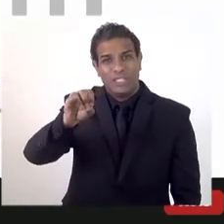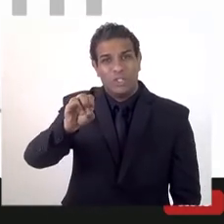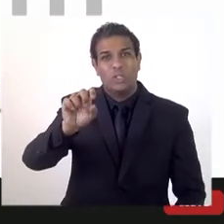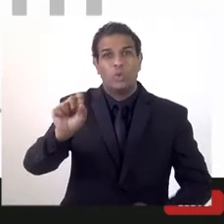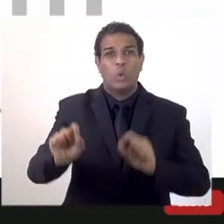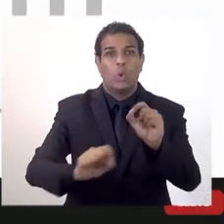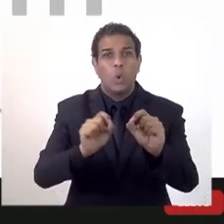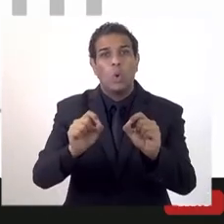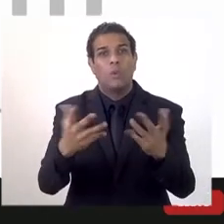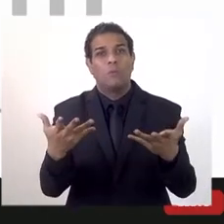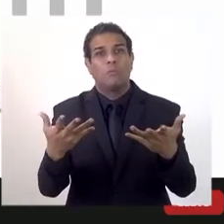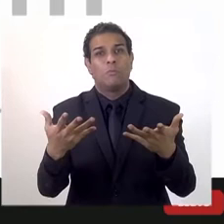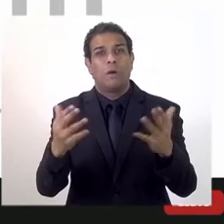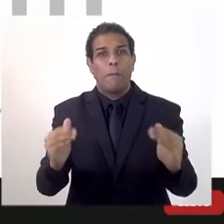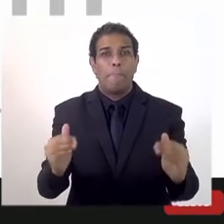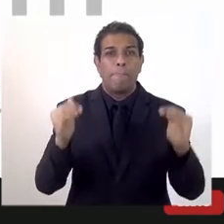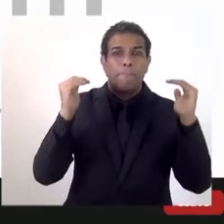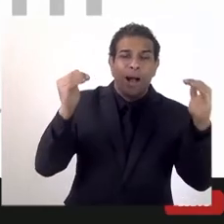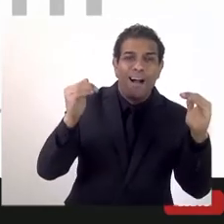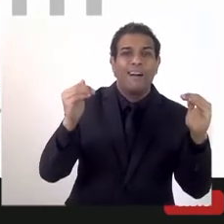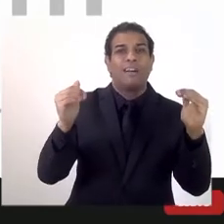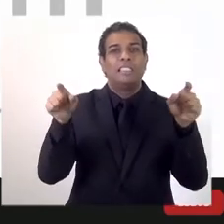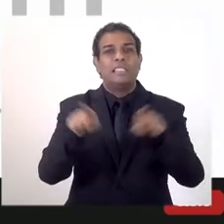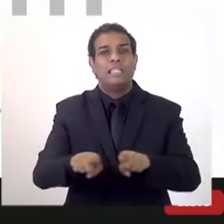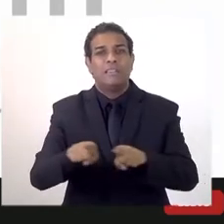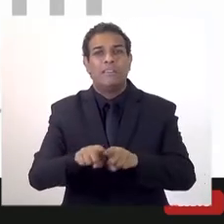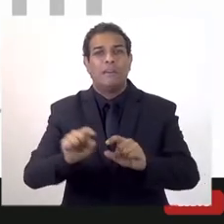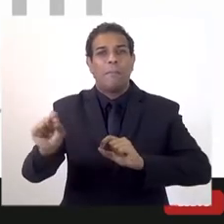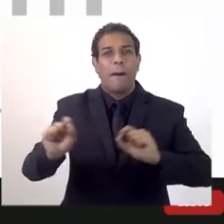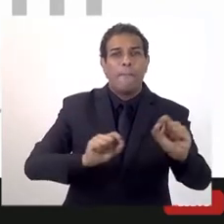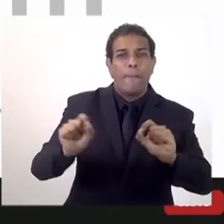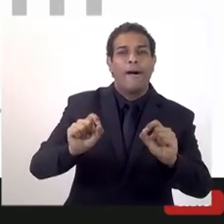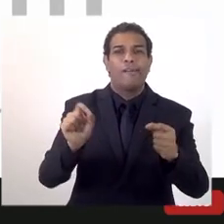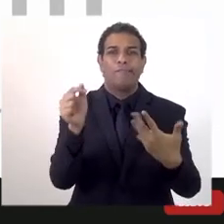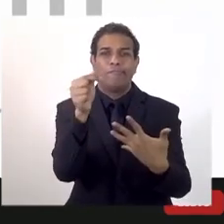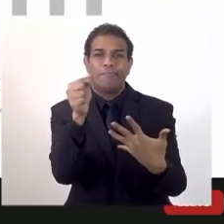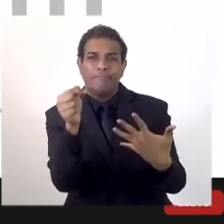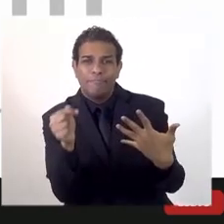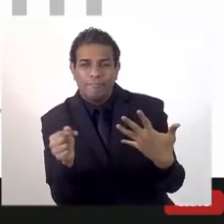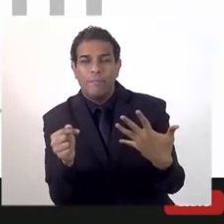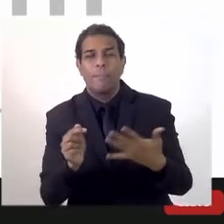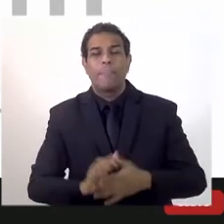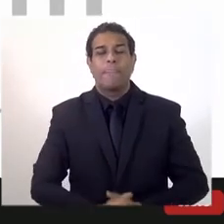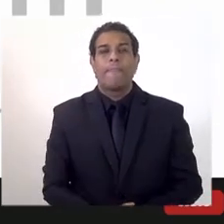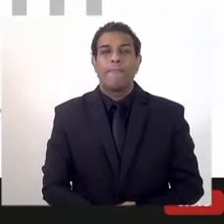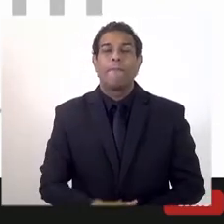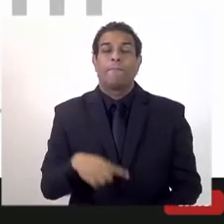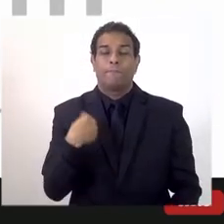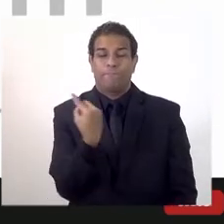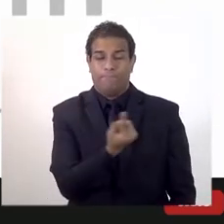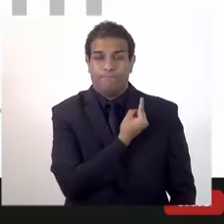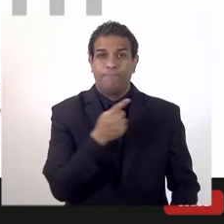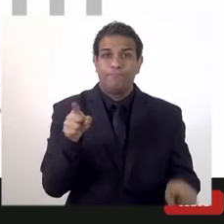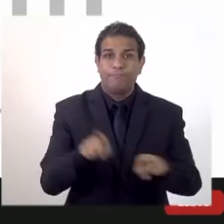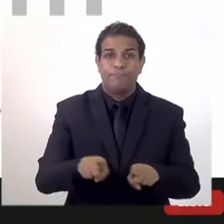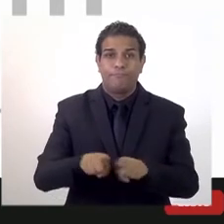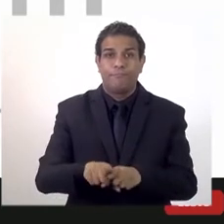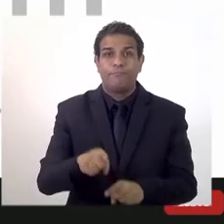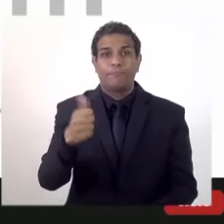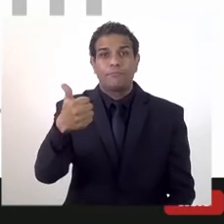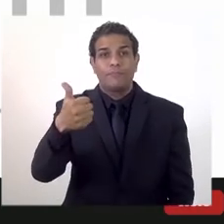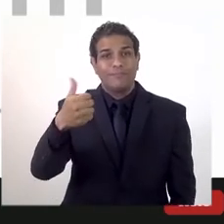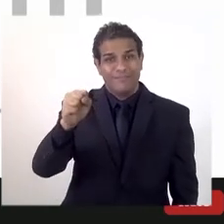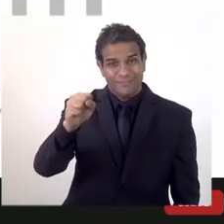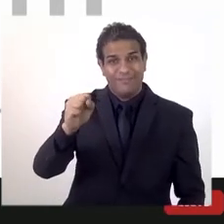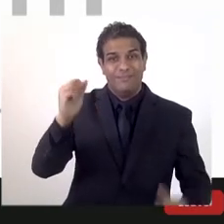playboy, como um playboy rico, como um playboy que tem um pai rico e que nada, nunca, nenhum dinheiro dá. Nós temos, nós estamos na 18ª posição